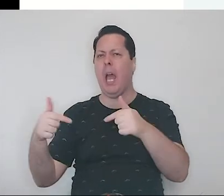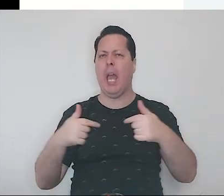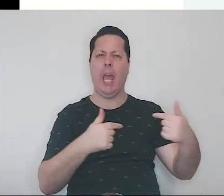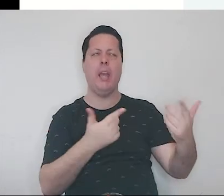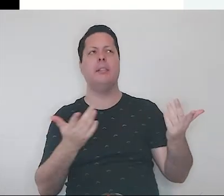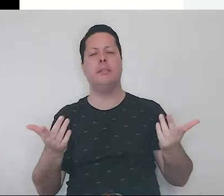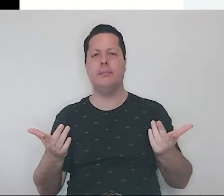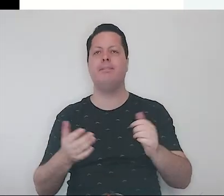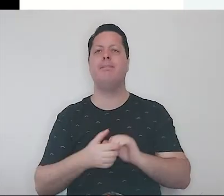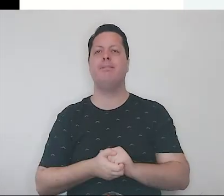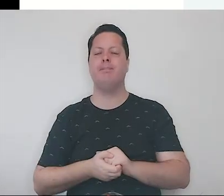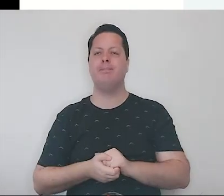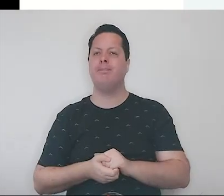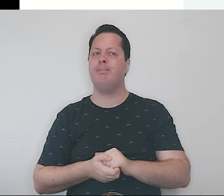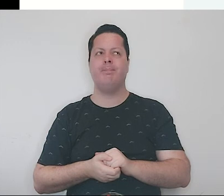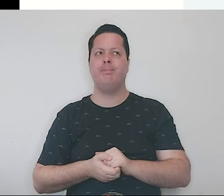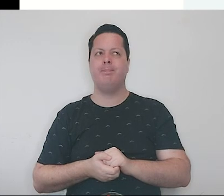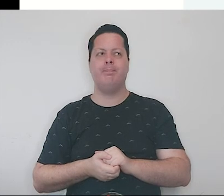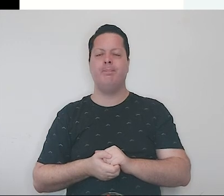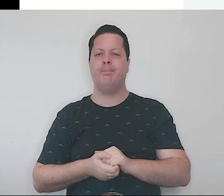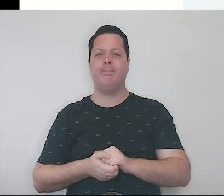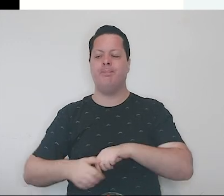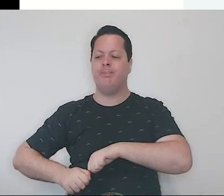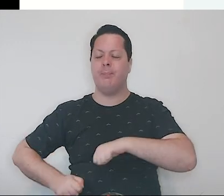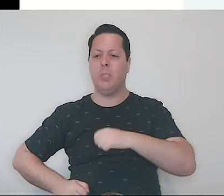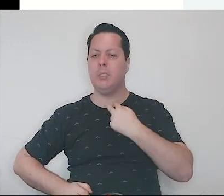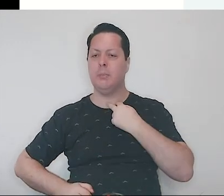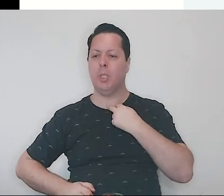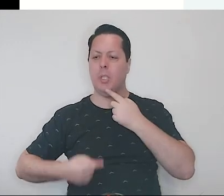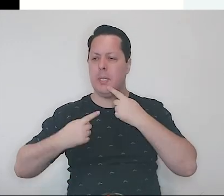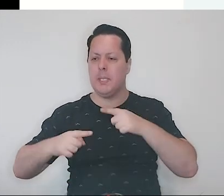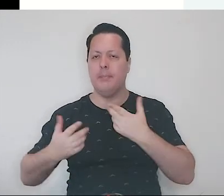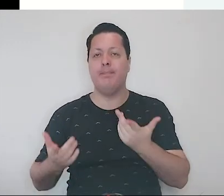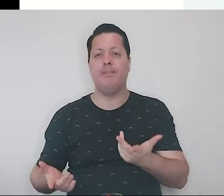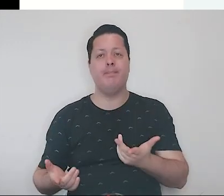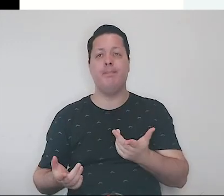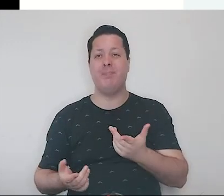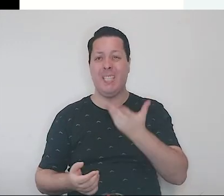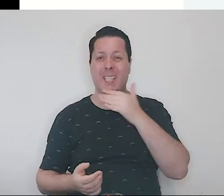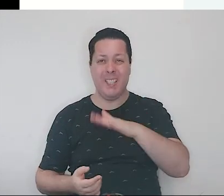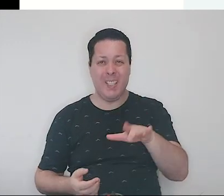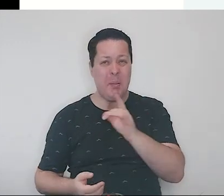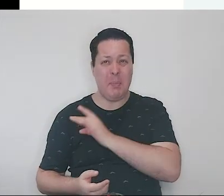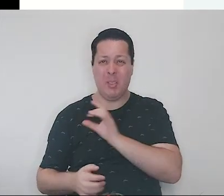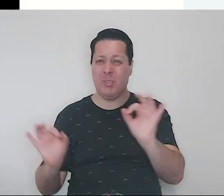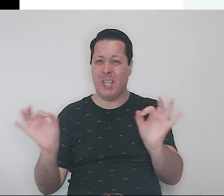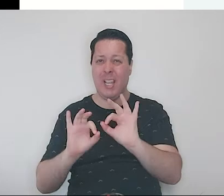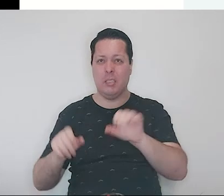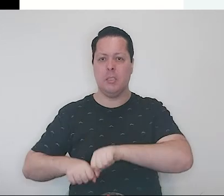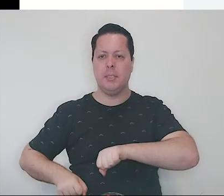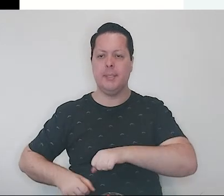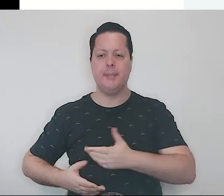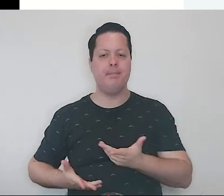zoavam dele. Ele nem podia xingar as crianças, porque as crianças nem davam bola para ele, e ficava rindo